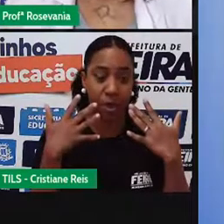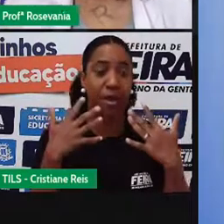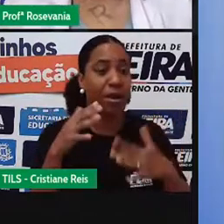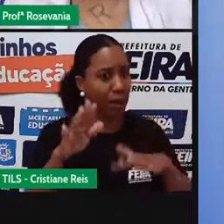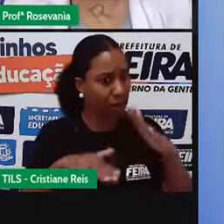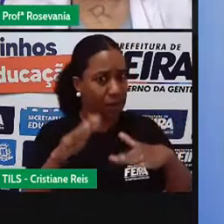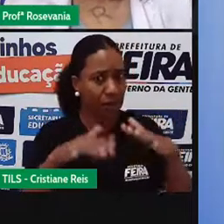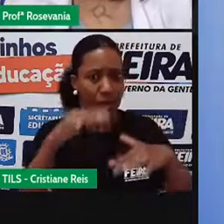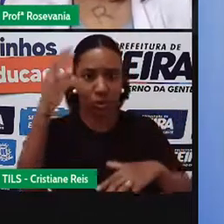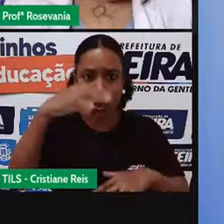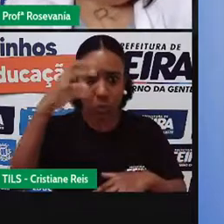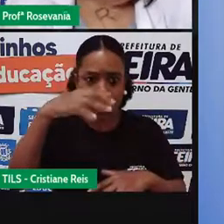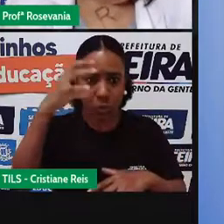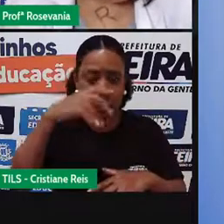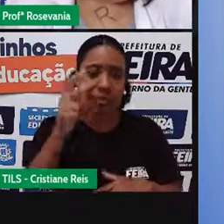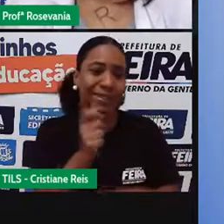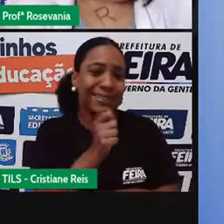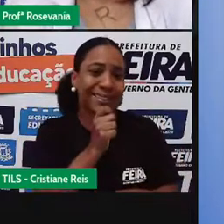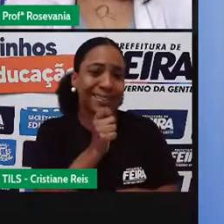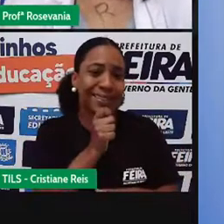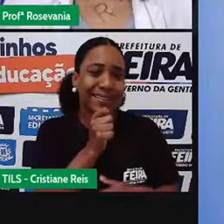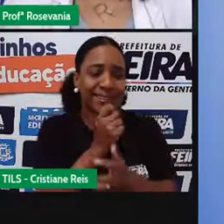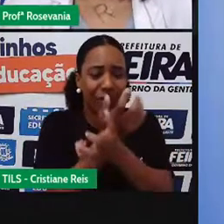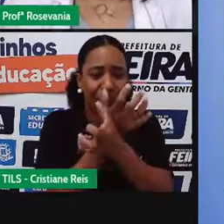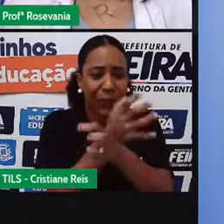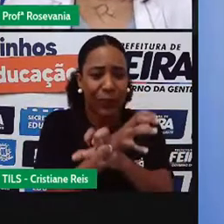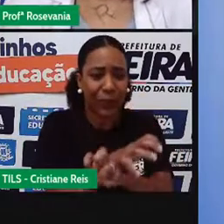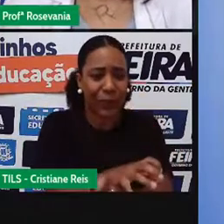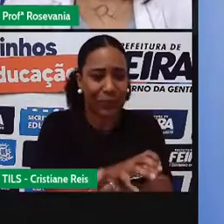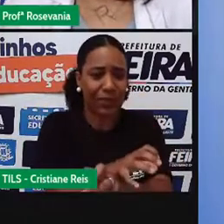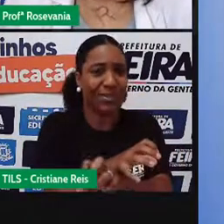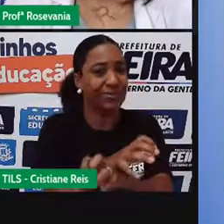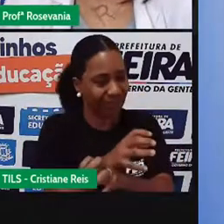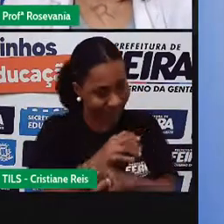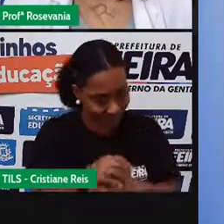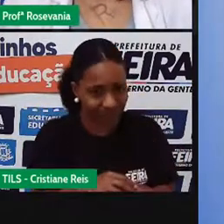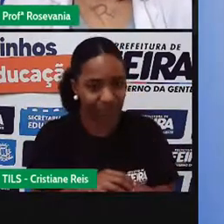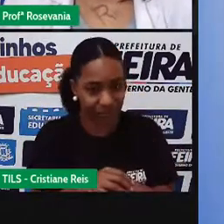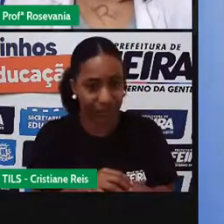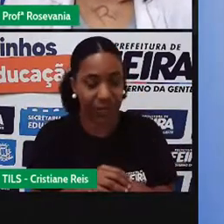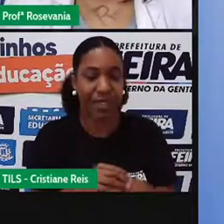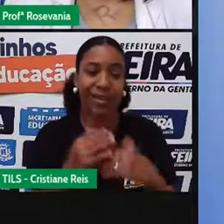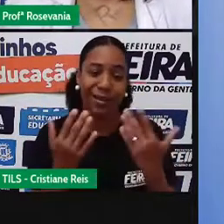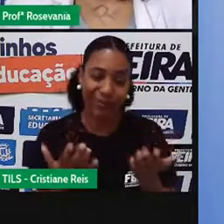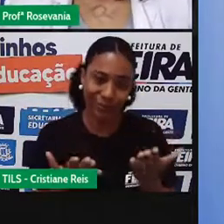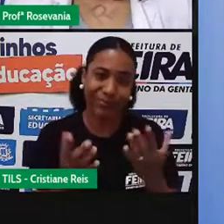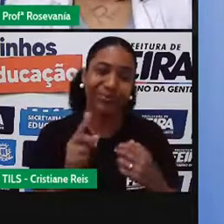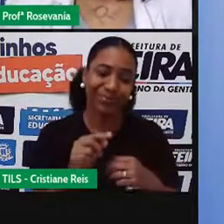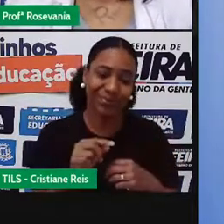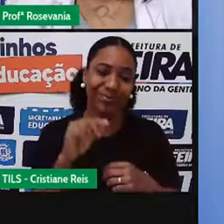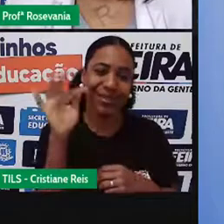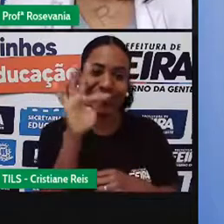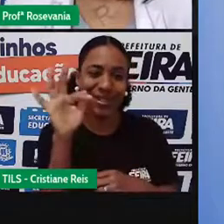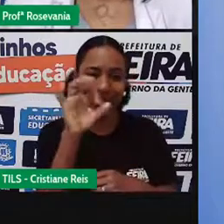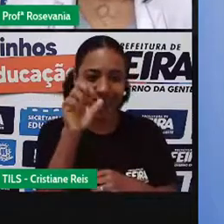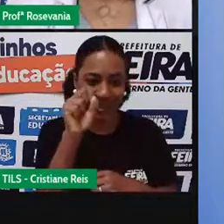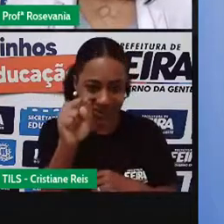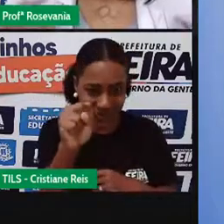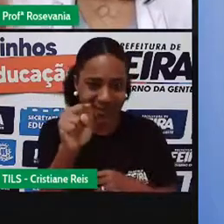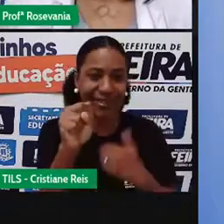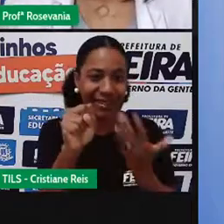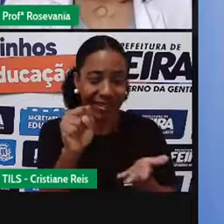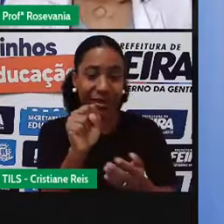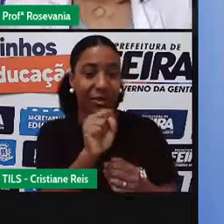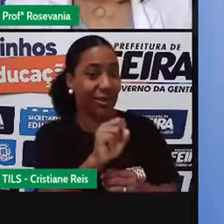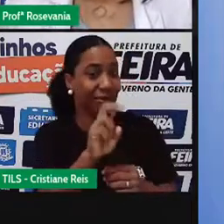características até de local seco e tudo. Então, nós vamos ter essas passagens. Por isso que Feira de Santana, né, recebe esse nome, assim, né,